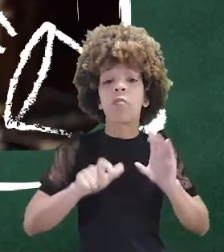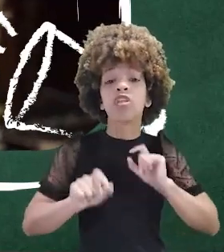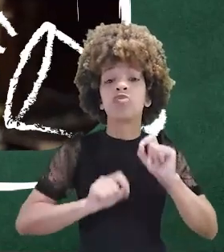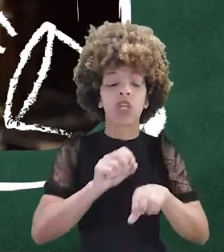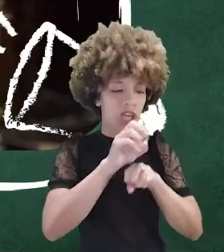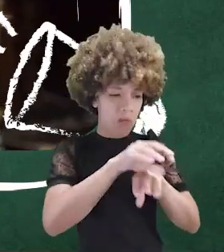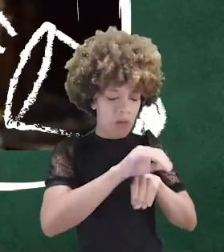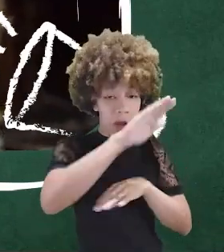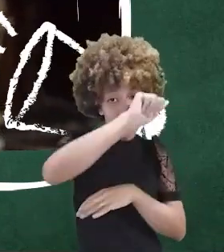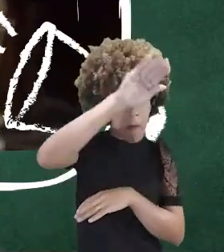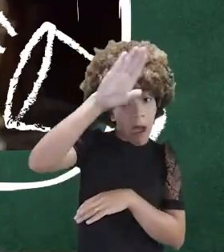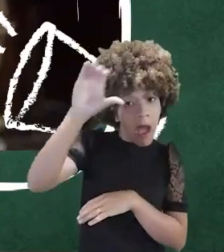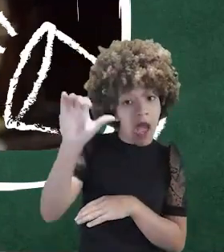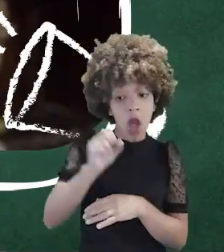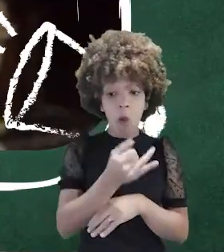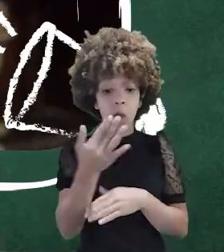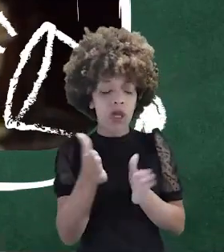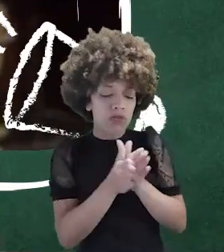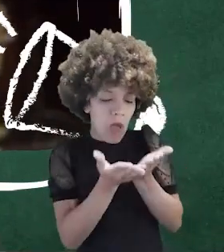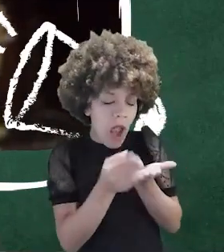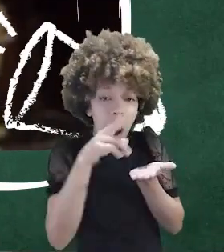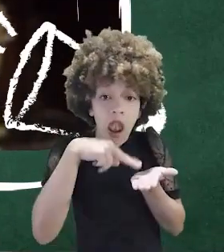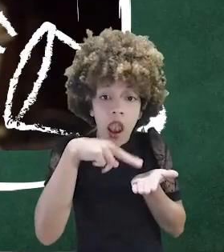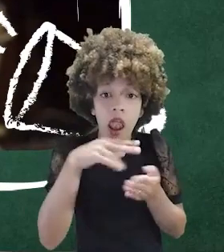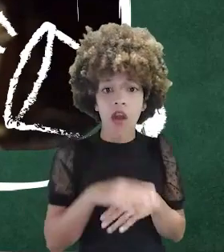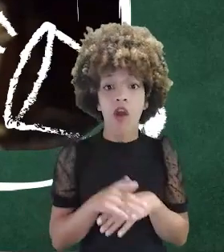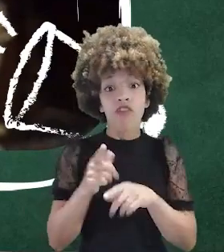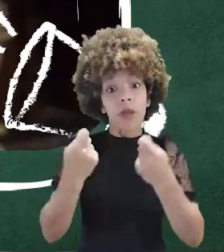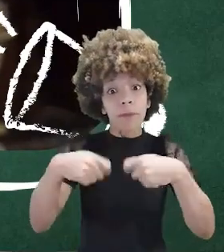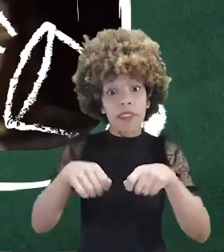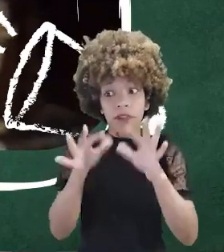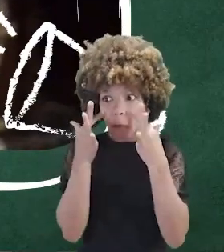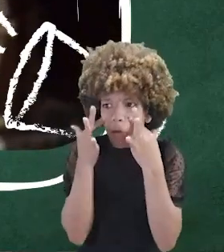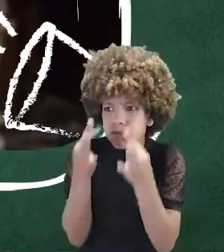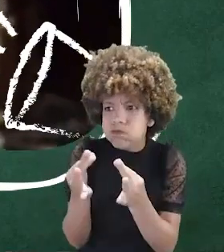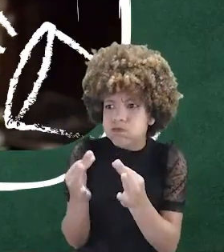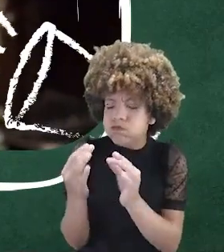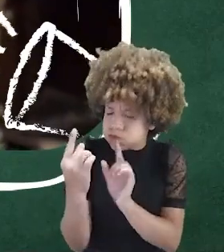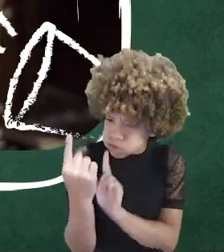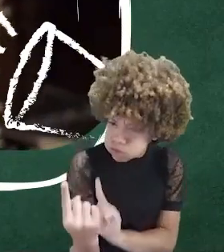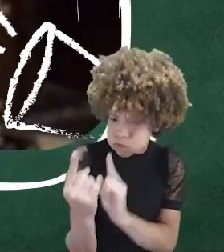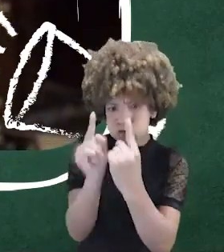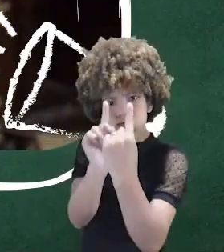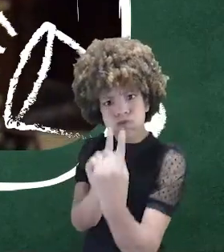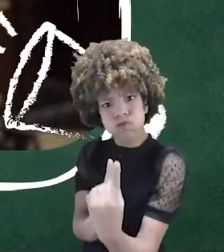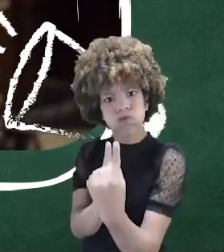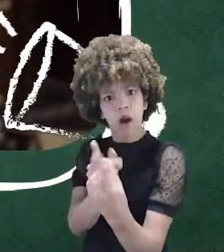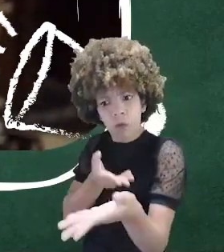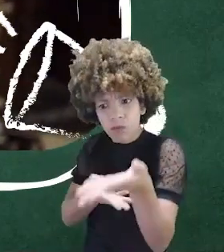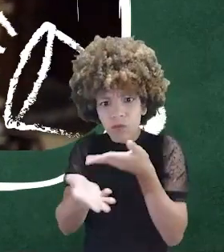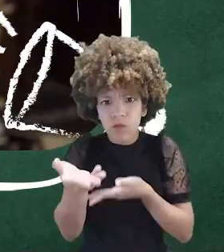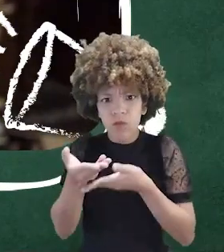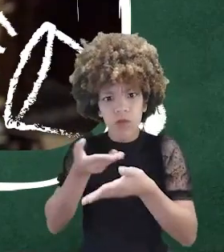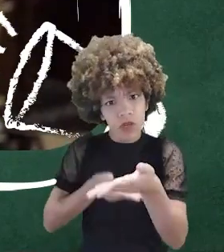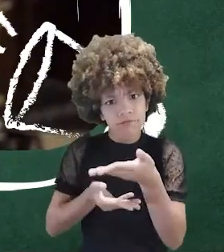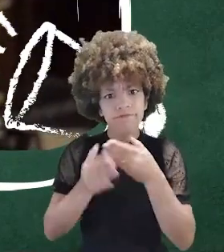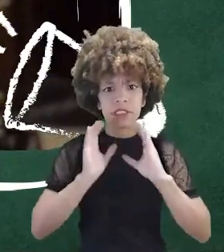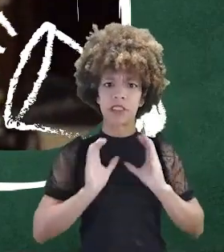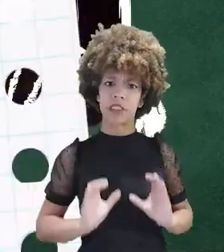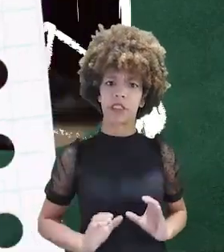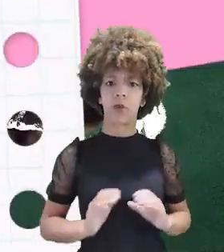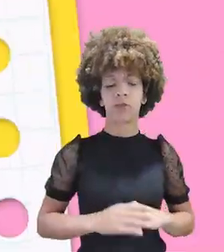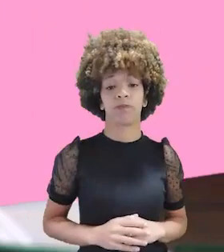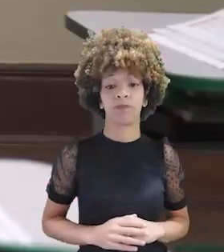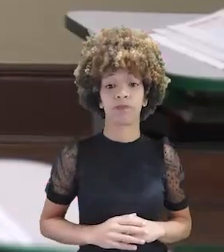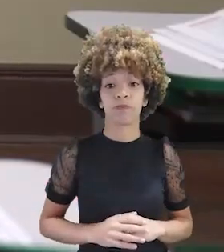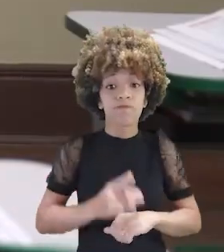de alfabetização ou de quantos livros você leu. Você precisa enxergar o outro enquanto ser humano e trocar com o outro enquanto ser